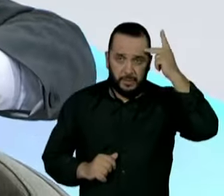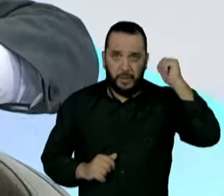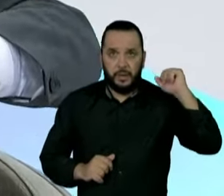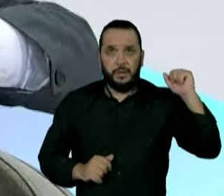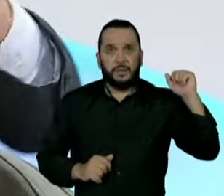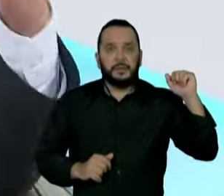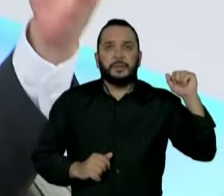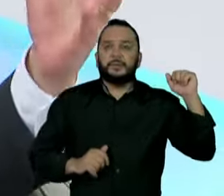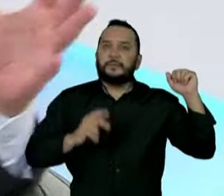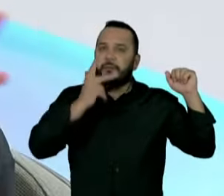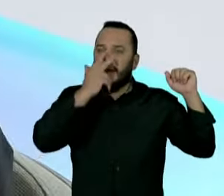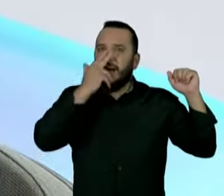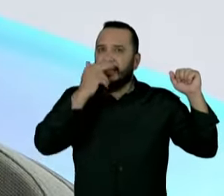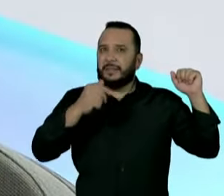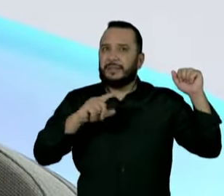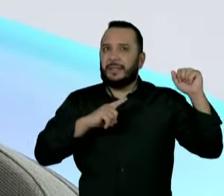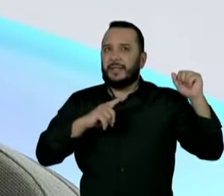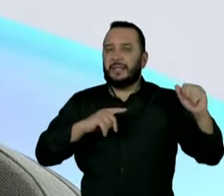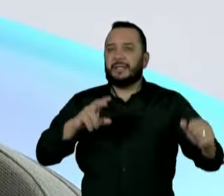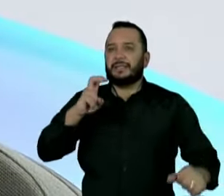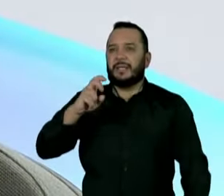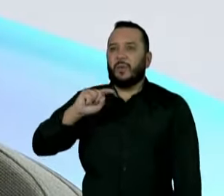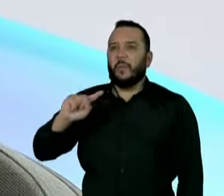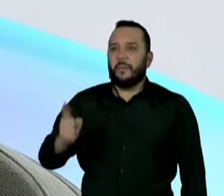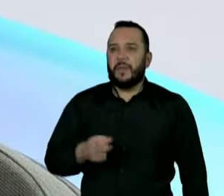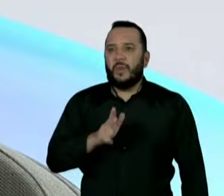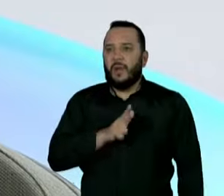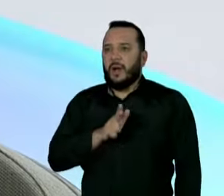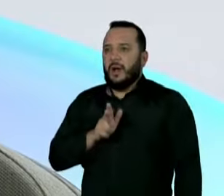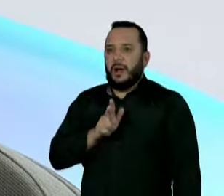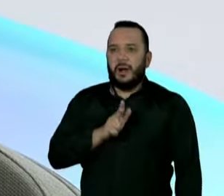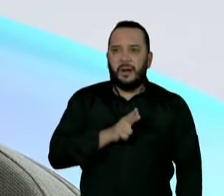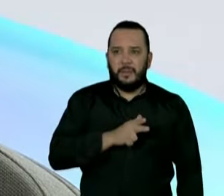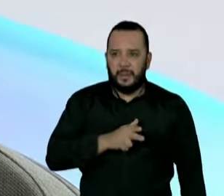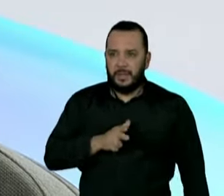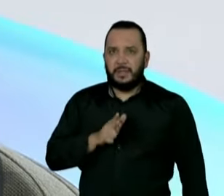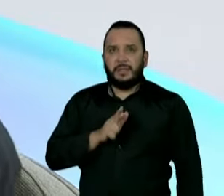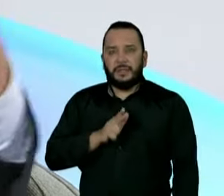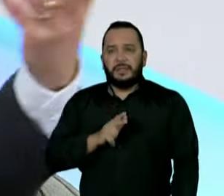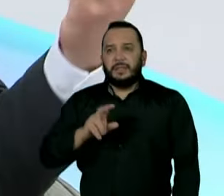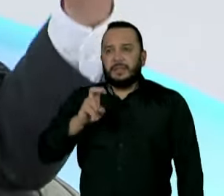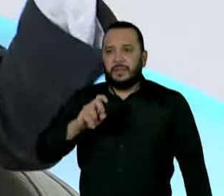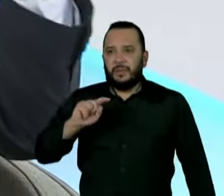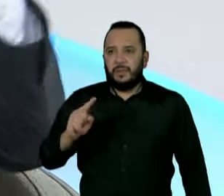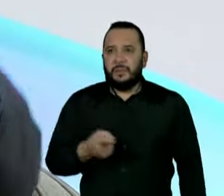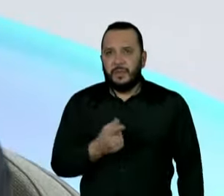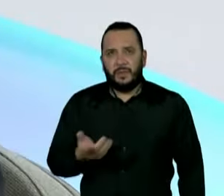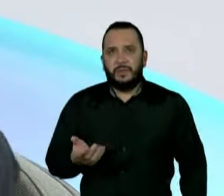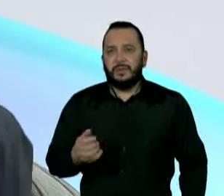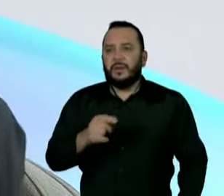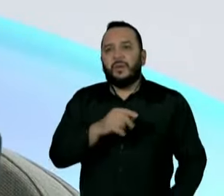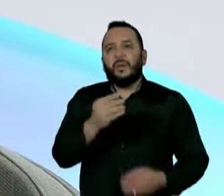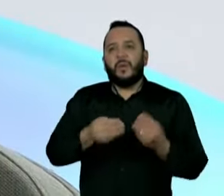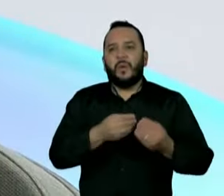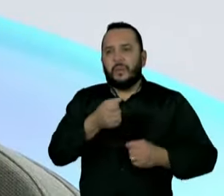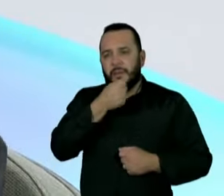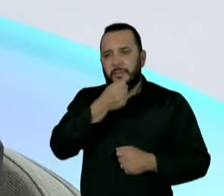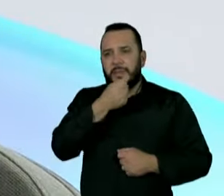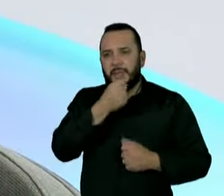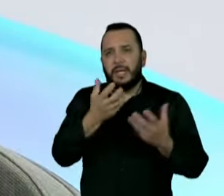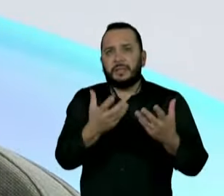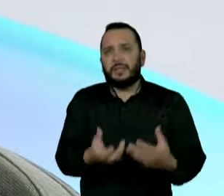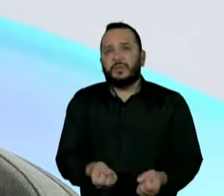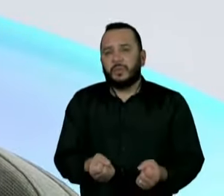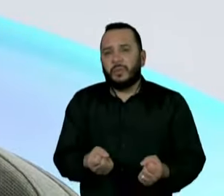centenas de milhares, nós temos cinco mil câmeras. É inacreditável como a imprensa engoliu essa história assim automático.